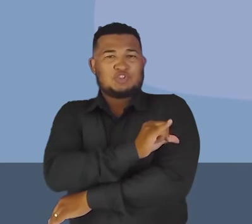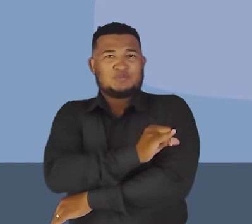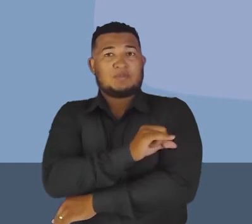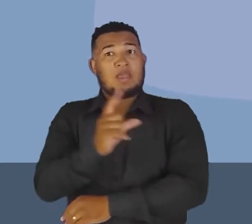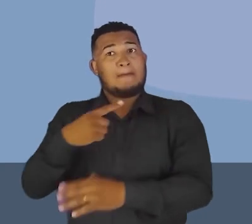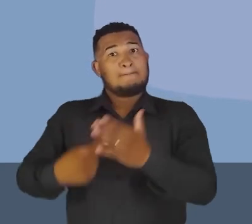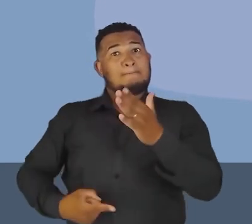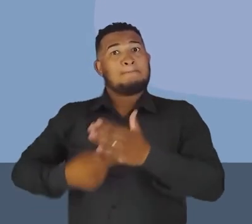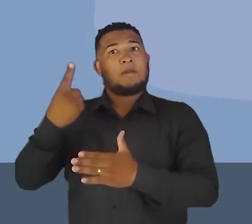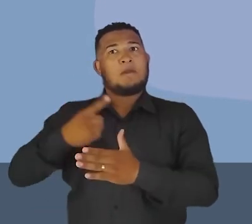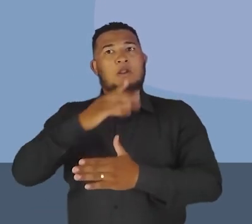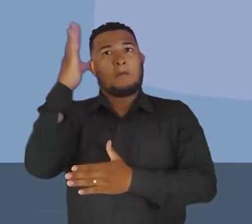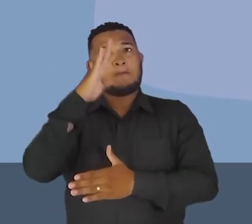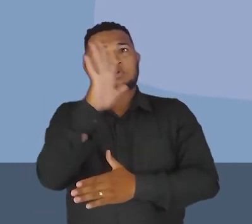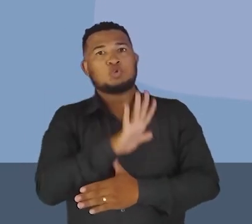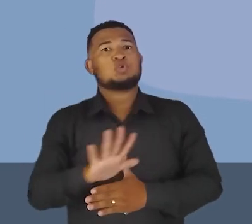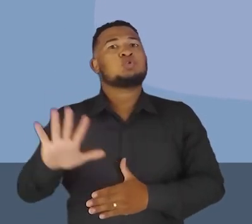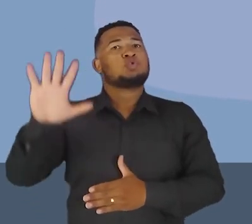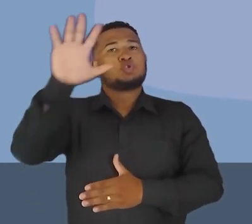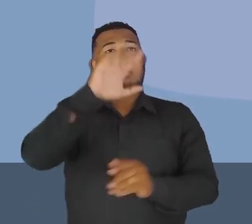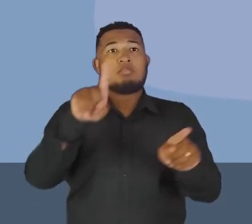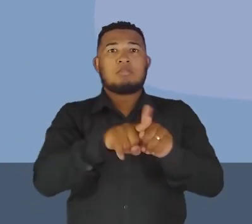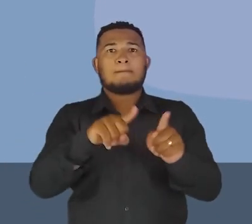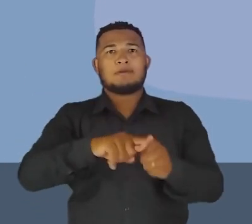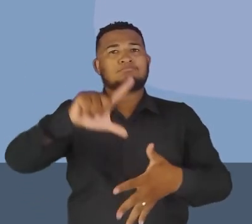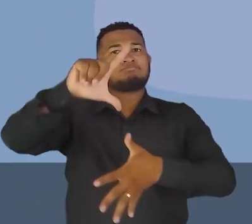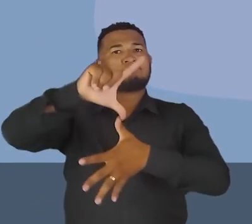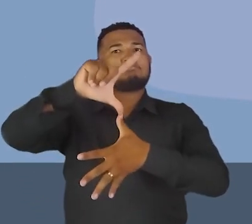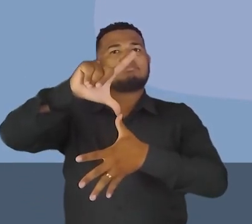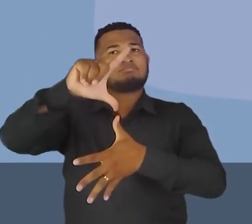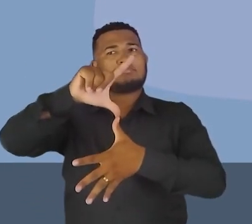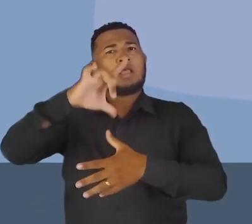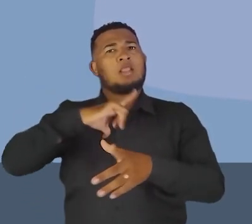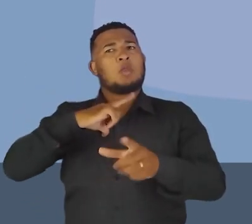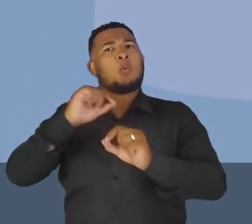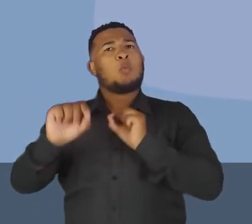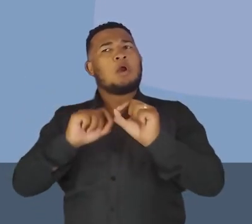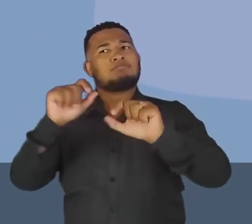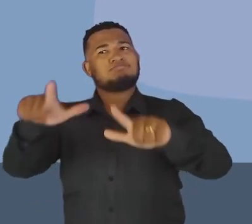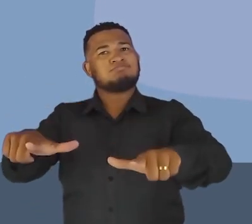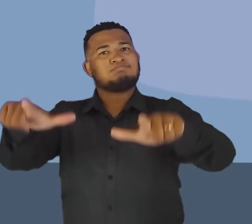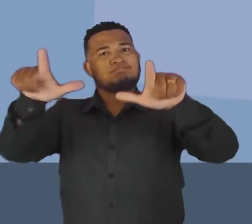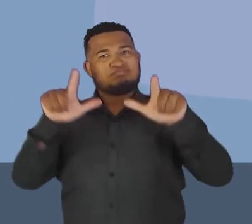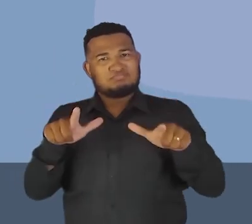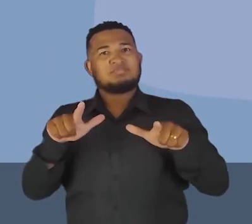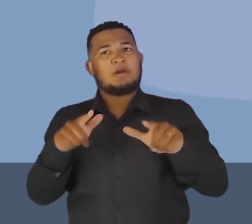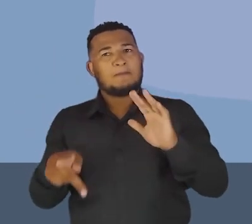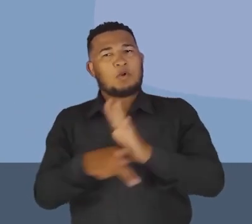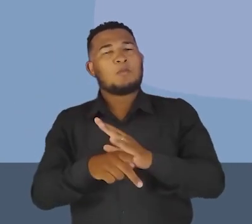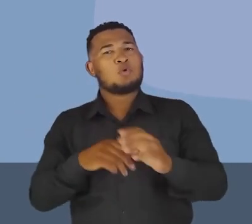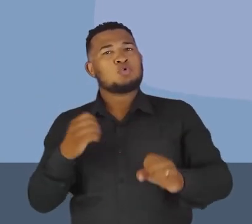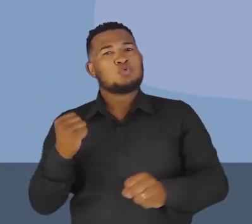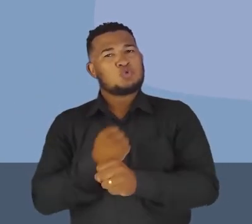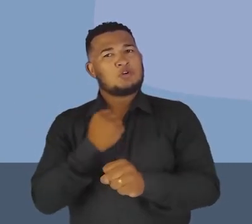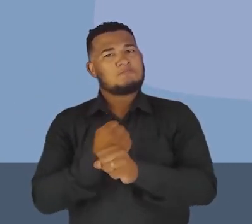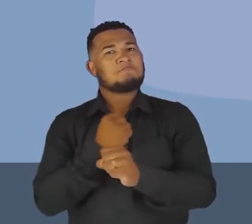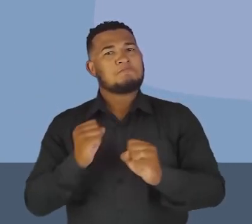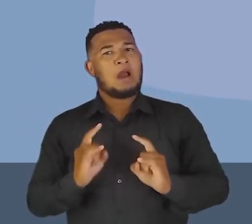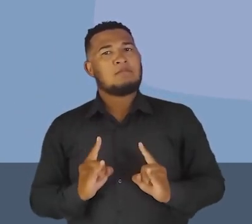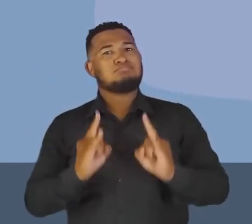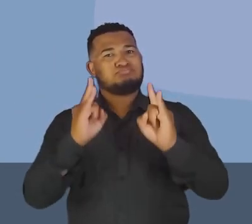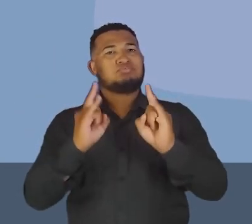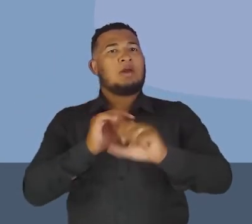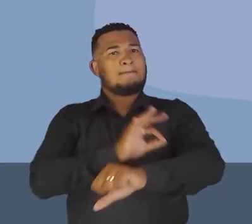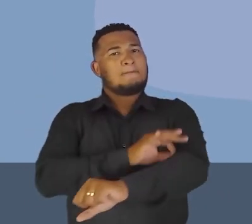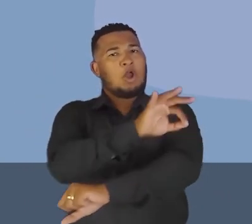foi a primeira escola do Brasil e de toda a América Latina que recebeu a certificação, né? Da LEED, Construção Sustentável. Que é um projeto de